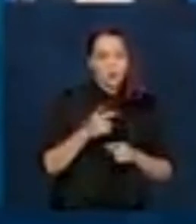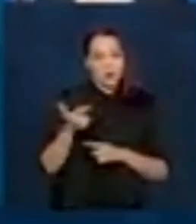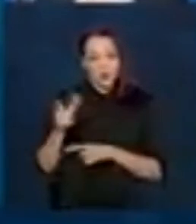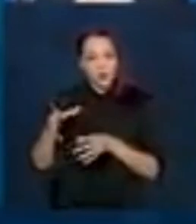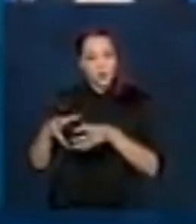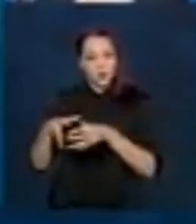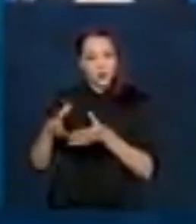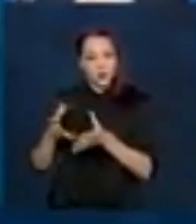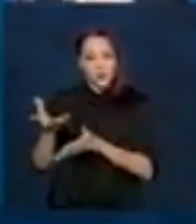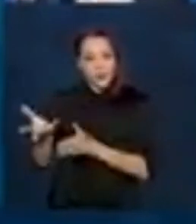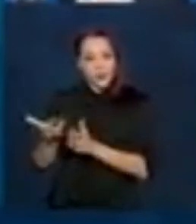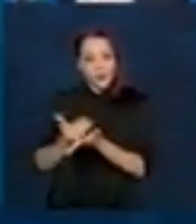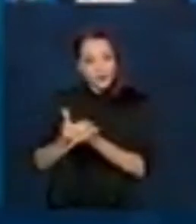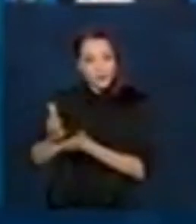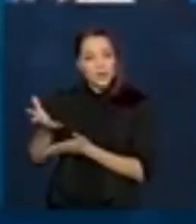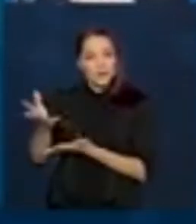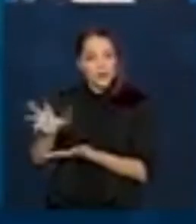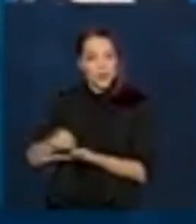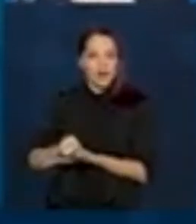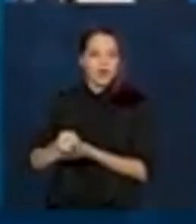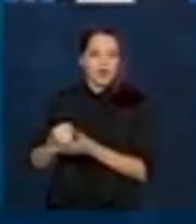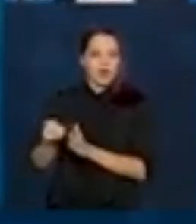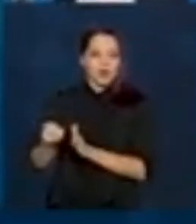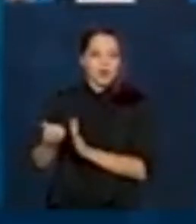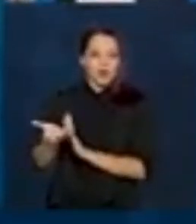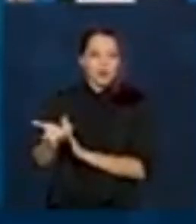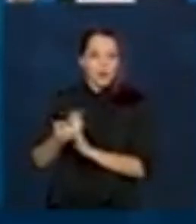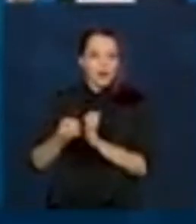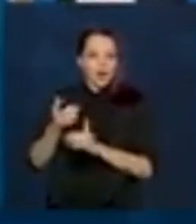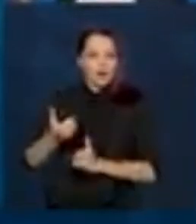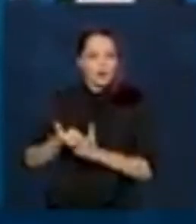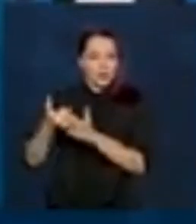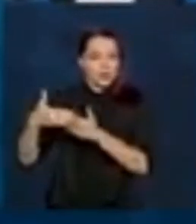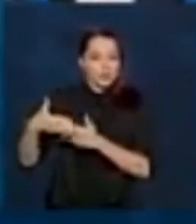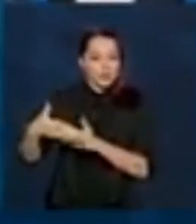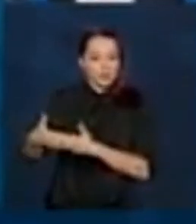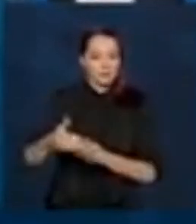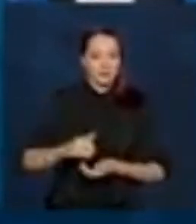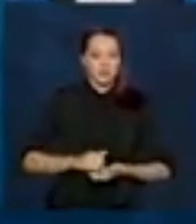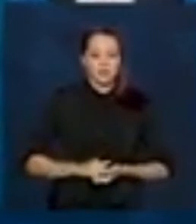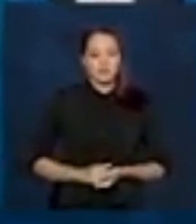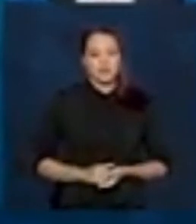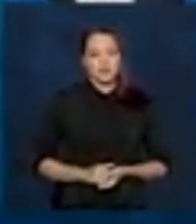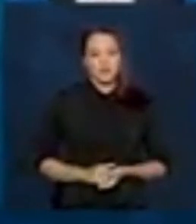receber o auxílio extensão e esse é o terceiro ciclo de pagamento. Pode passar.